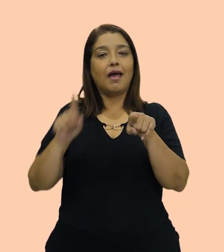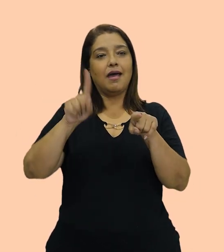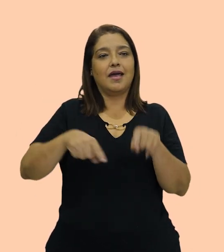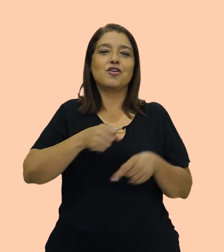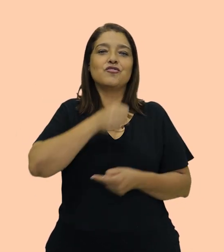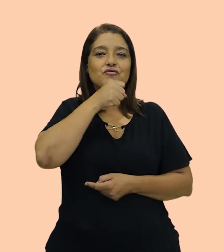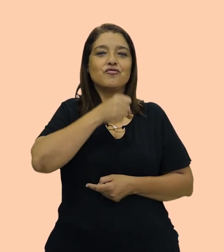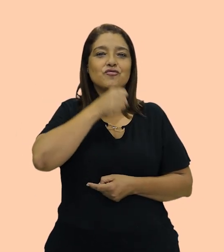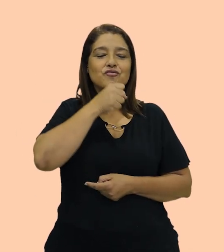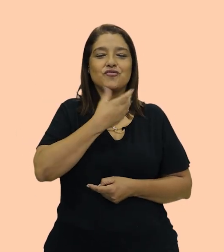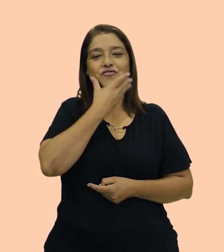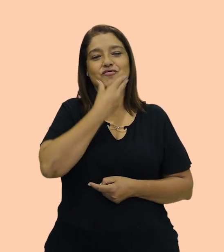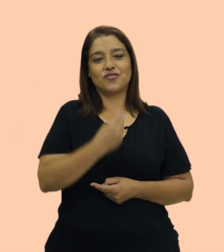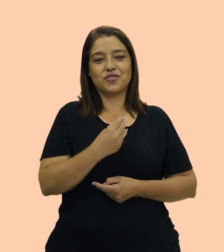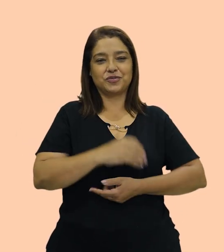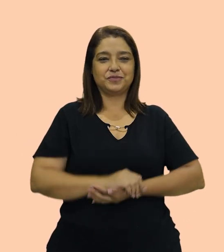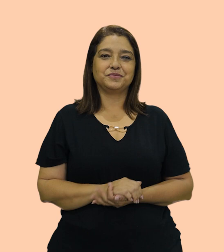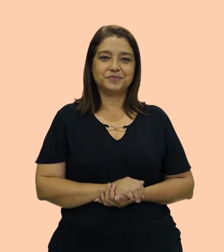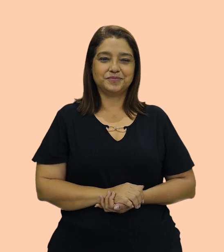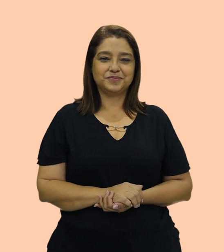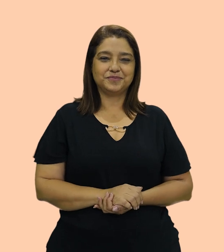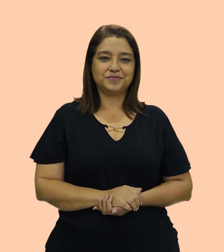Ele é o seu grandfather.